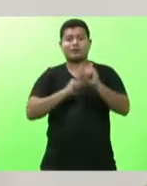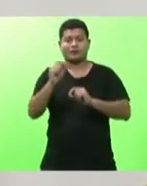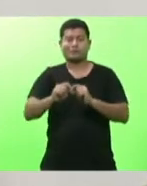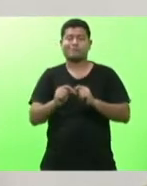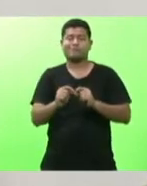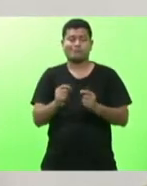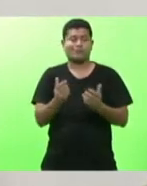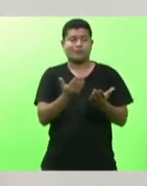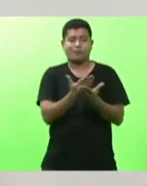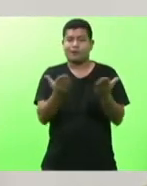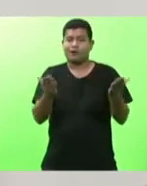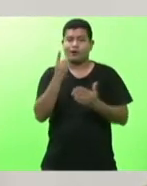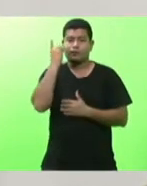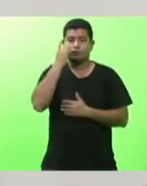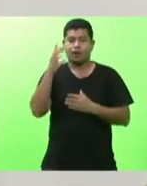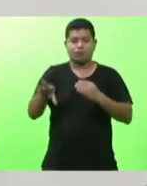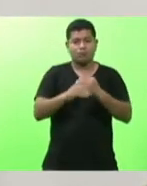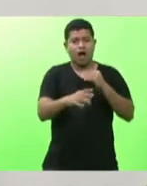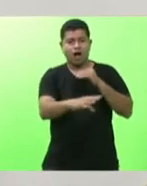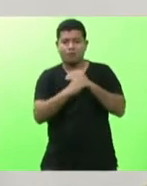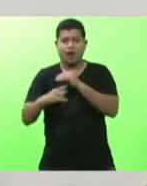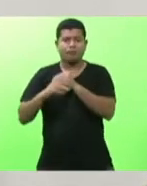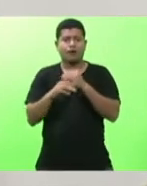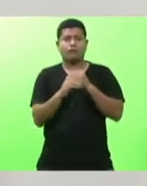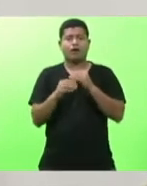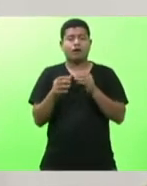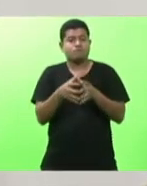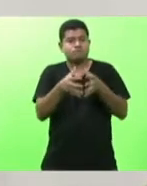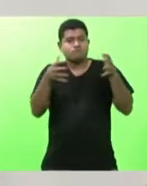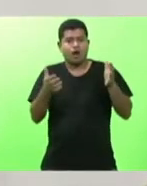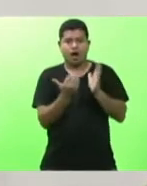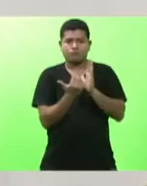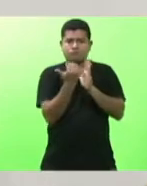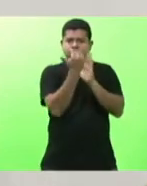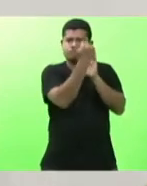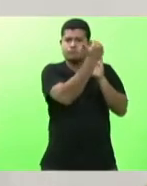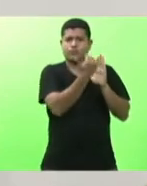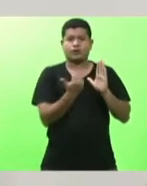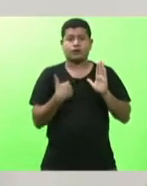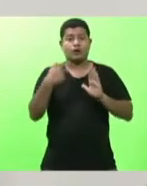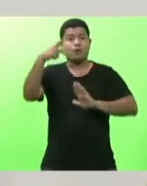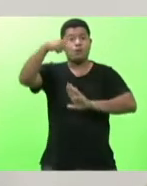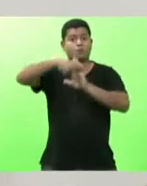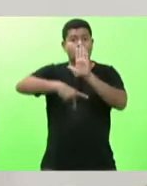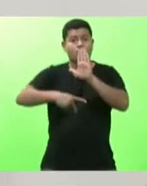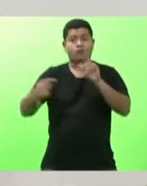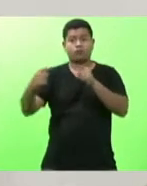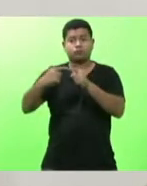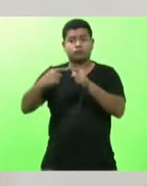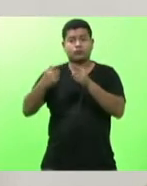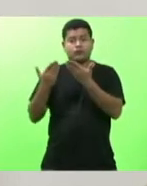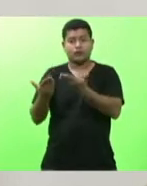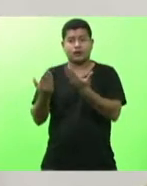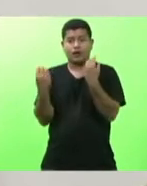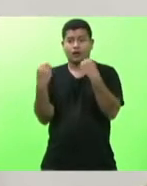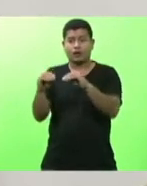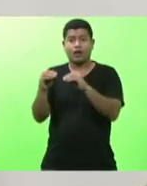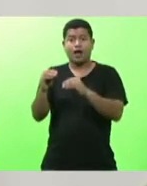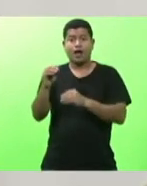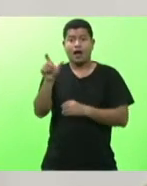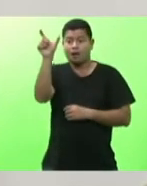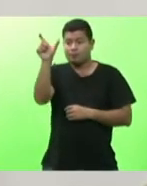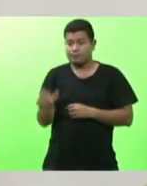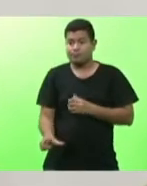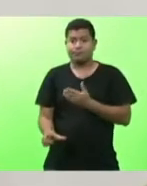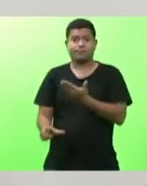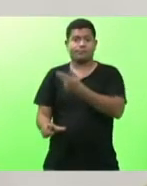no seu teor. Ele fala agora num programa instituído para a pessoa que